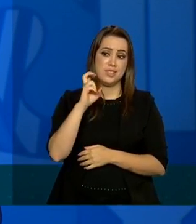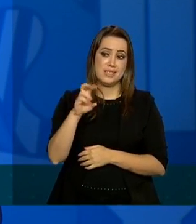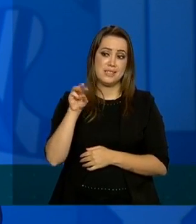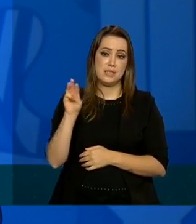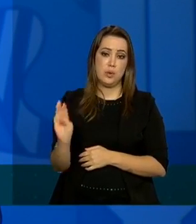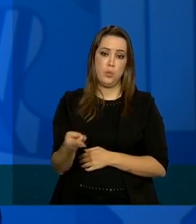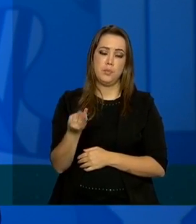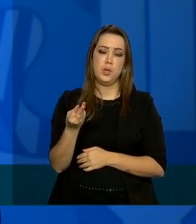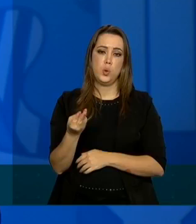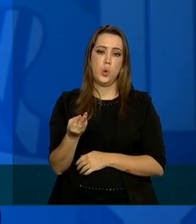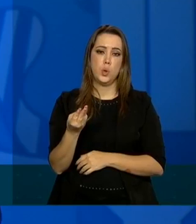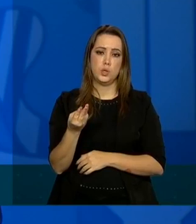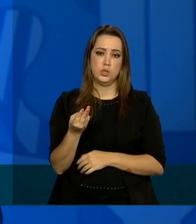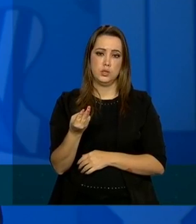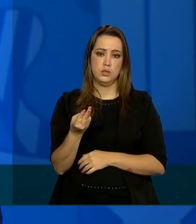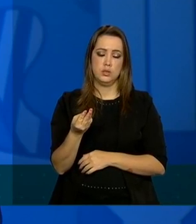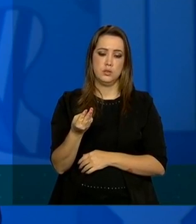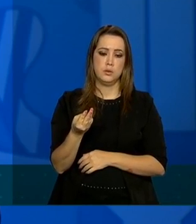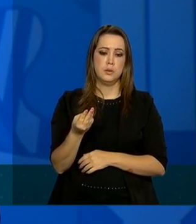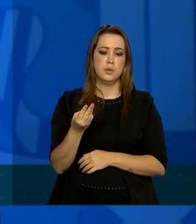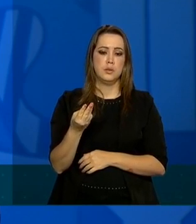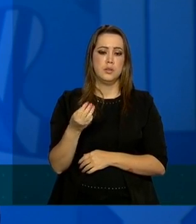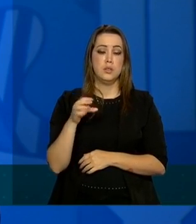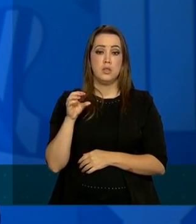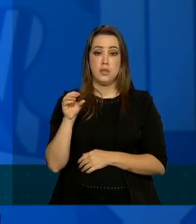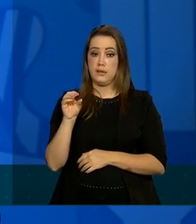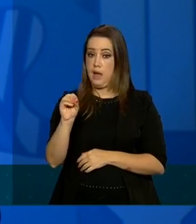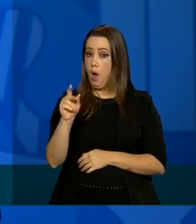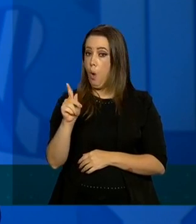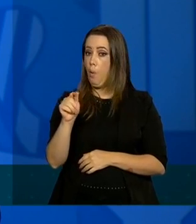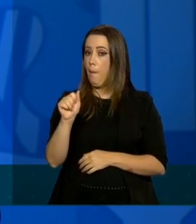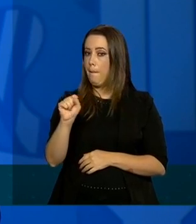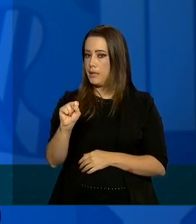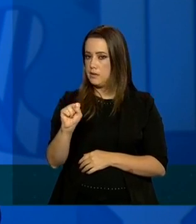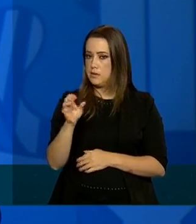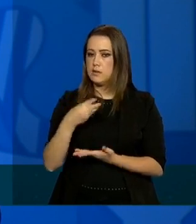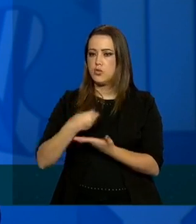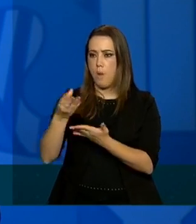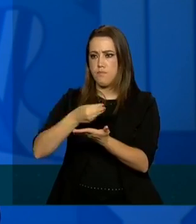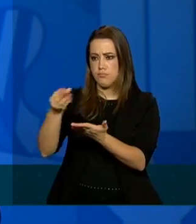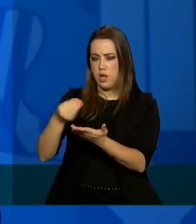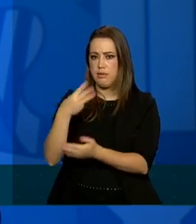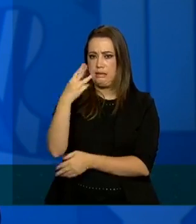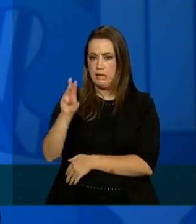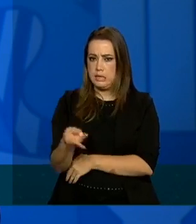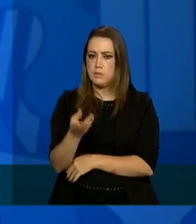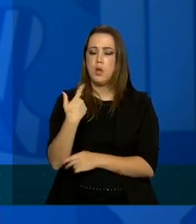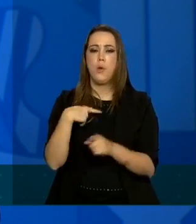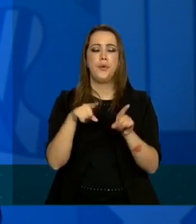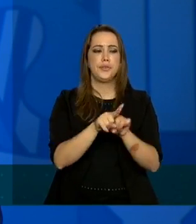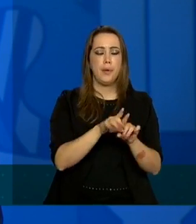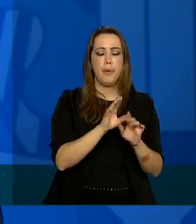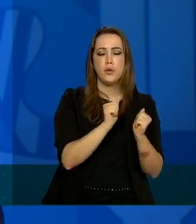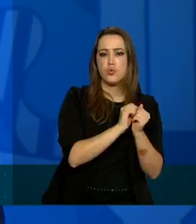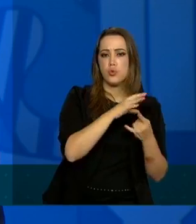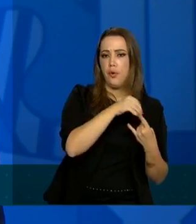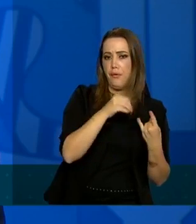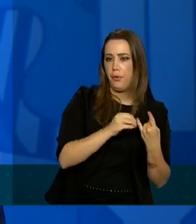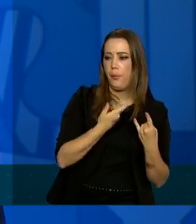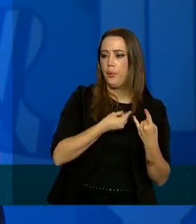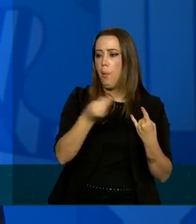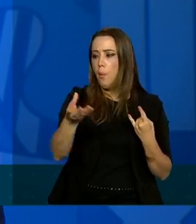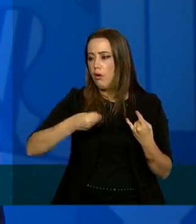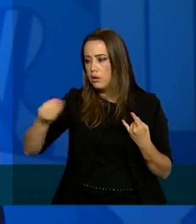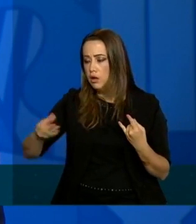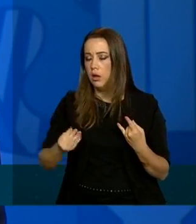milhões de testes da Organização Pan-Americana de Saúde já disponibilizando esses 3 milhões mais os da Fiocruz então a gente tem